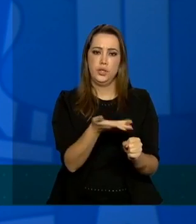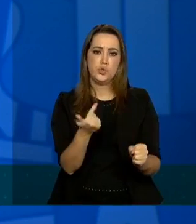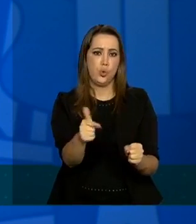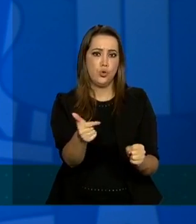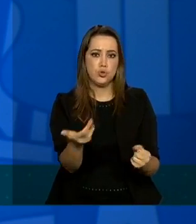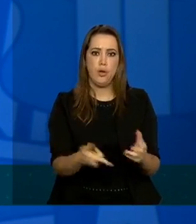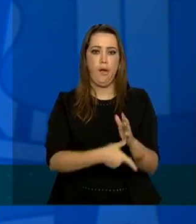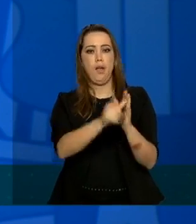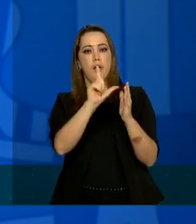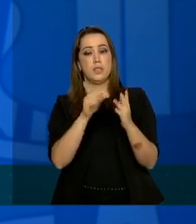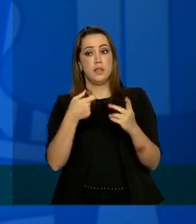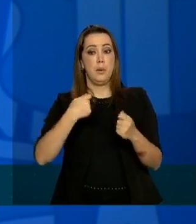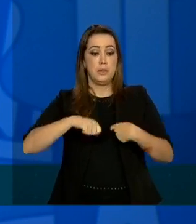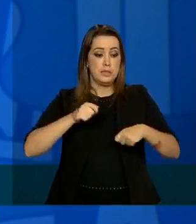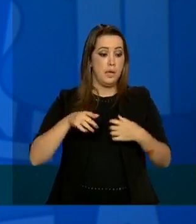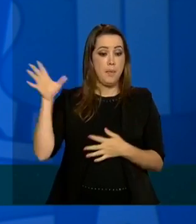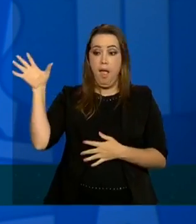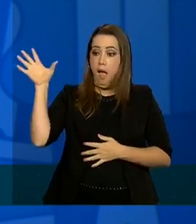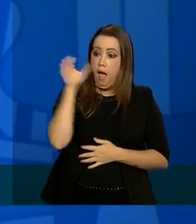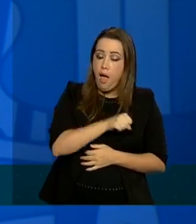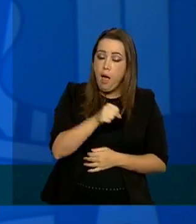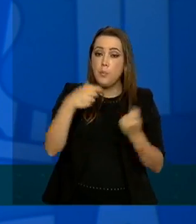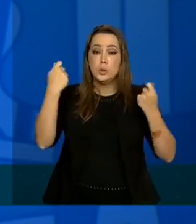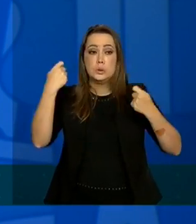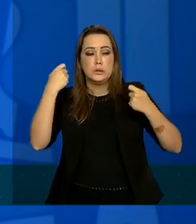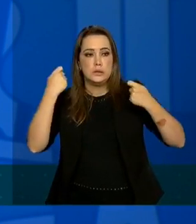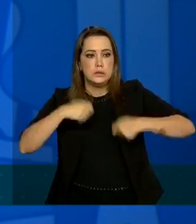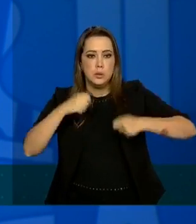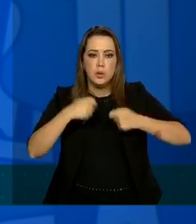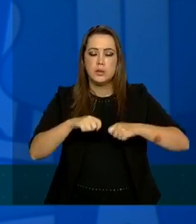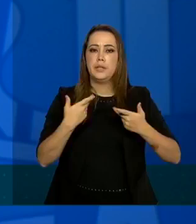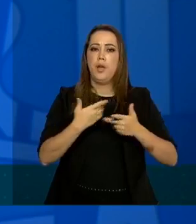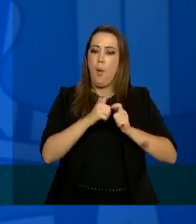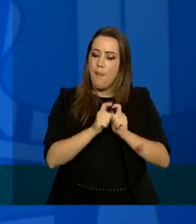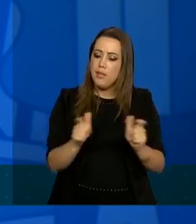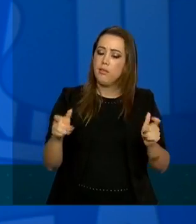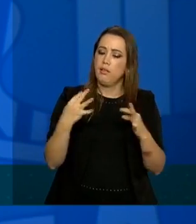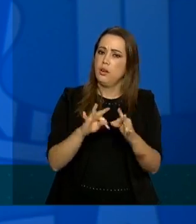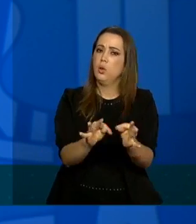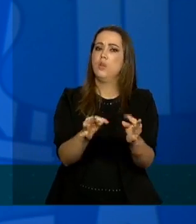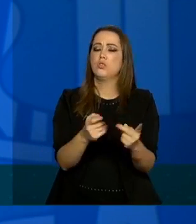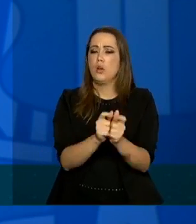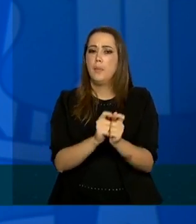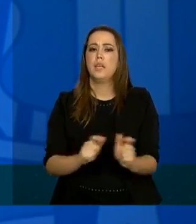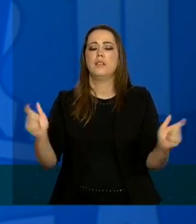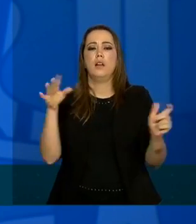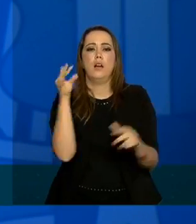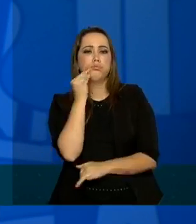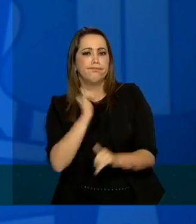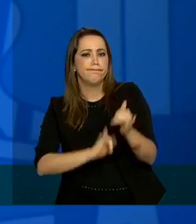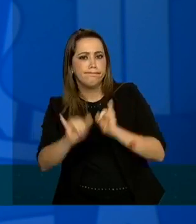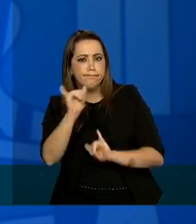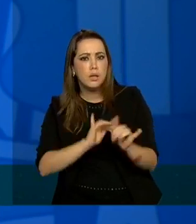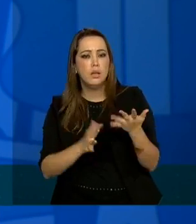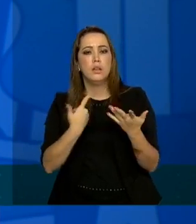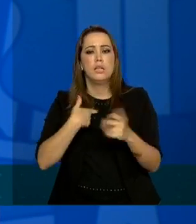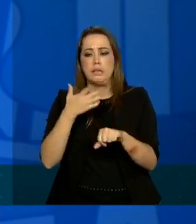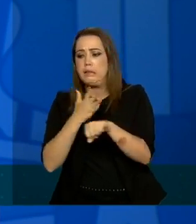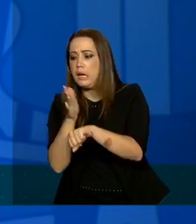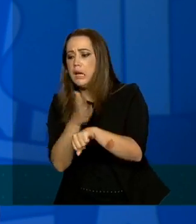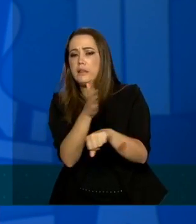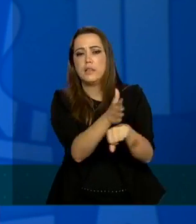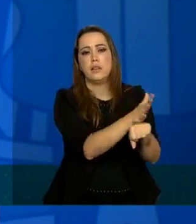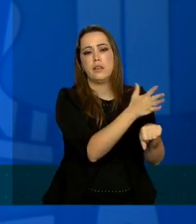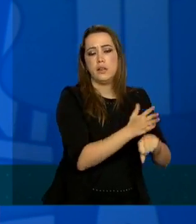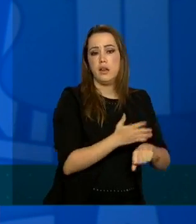tivemos que em pouco tempo desenvolver uma capacidade tecnológica desenvolver exames laboratoriais treinar as